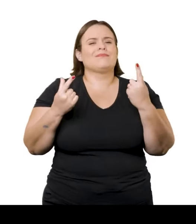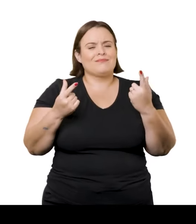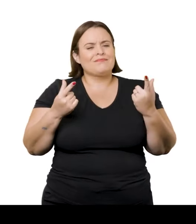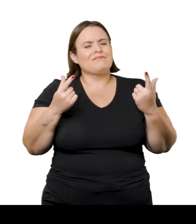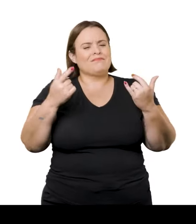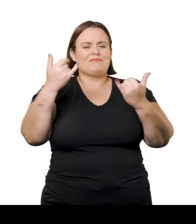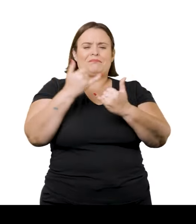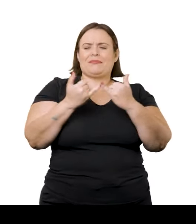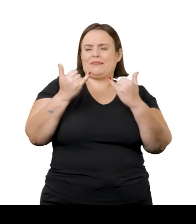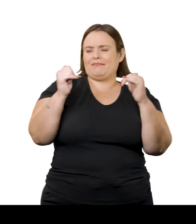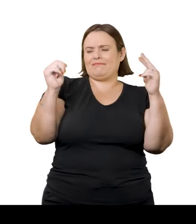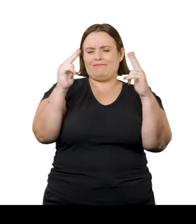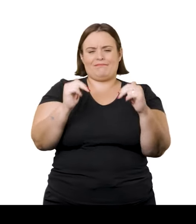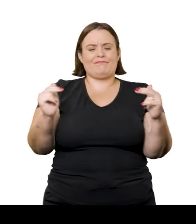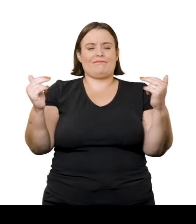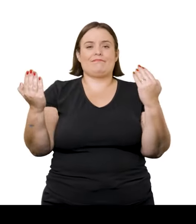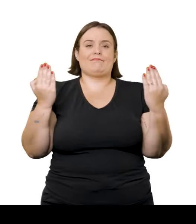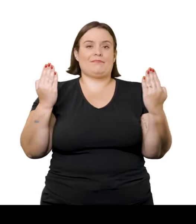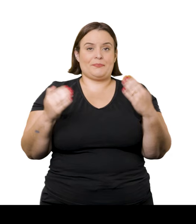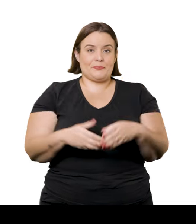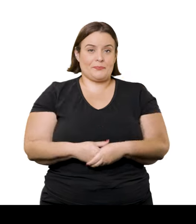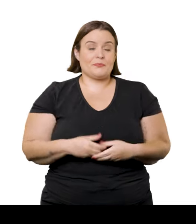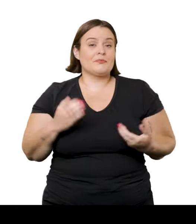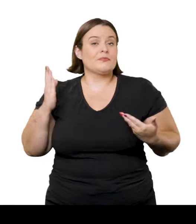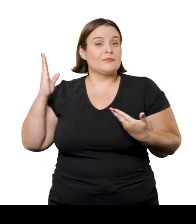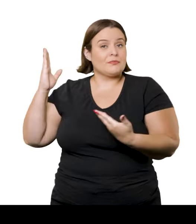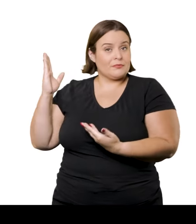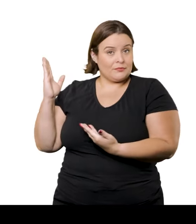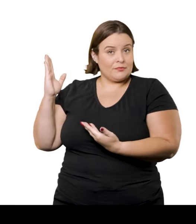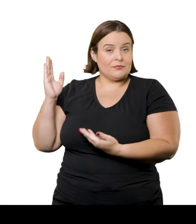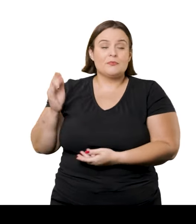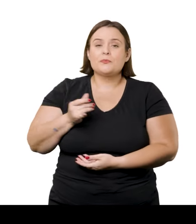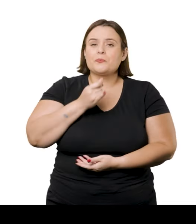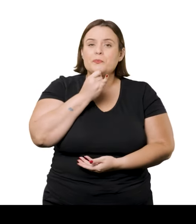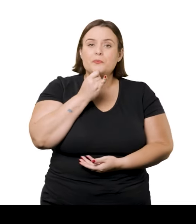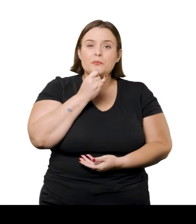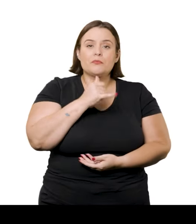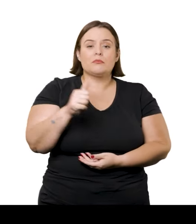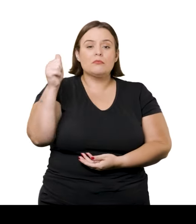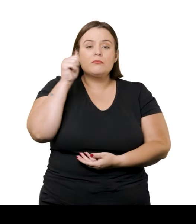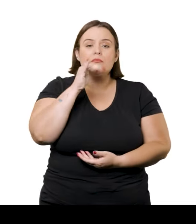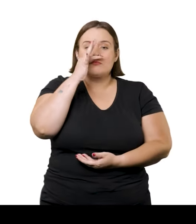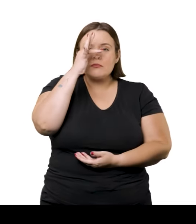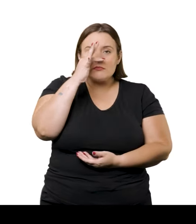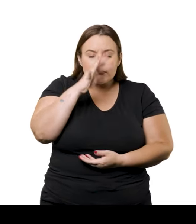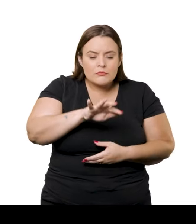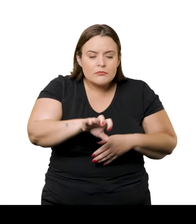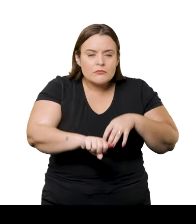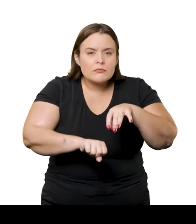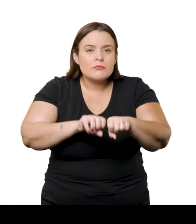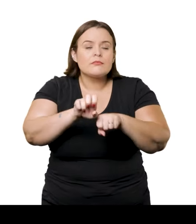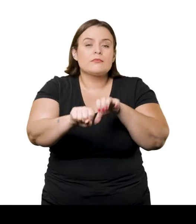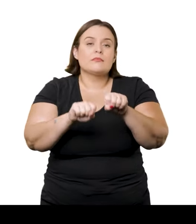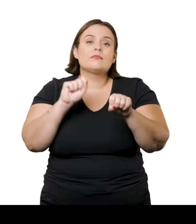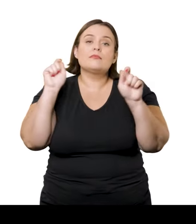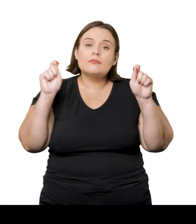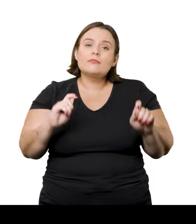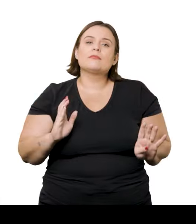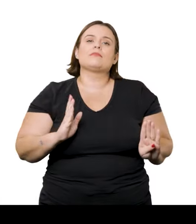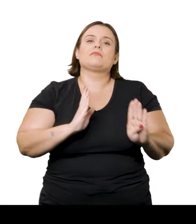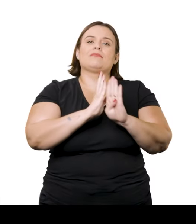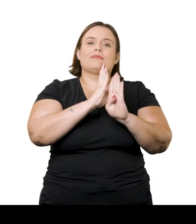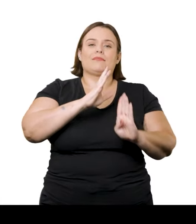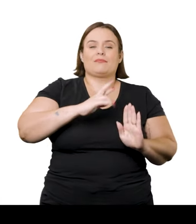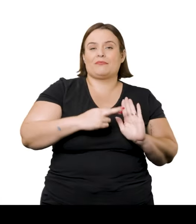algumas com motivos bem semelhantes ao da canoa. sobre o Eft. Nessa gravura de Harunobo, por exemplo, Mulher colhendo flores de lótus,